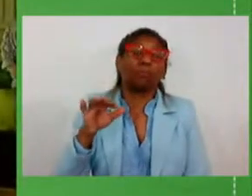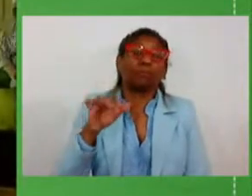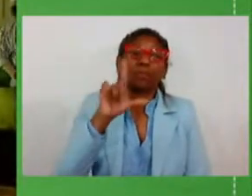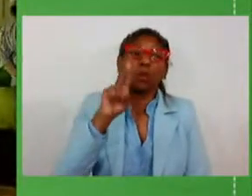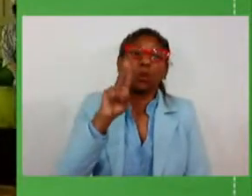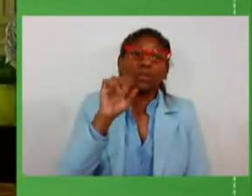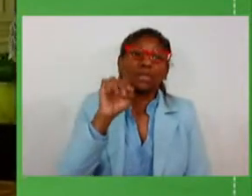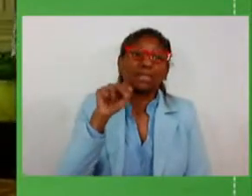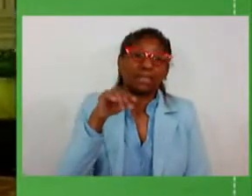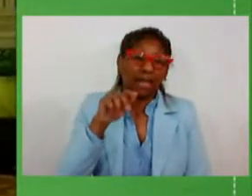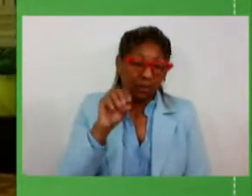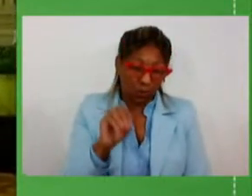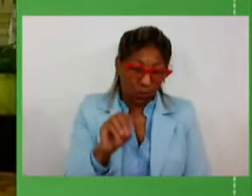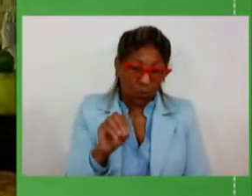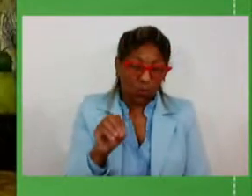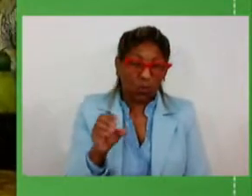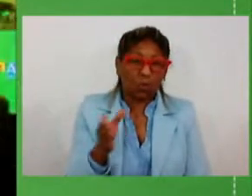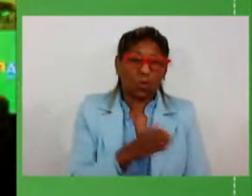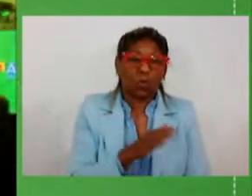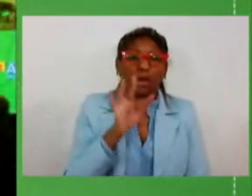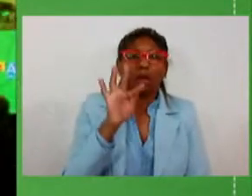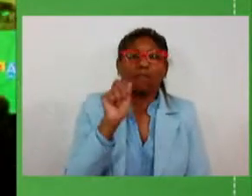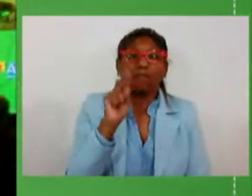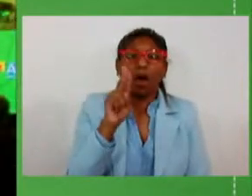sido incansável junto à presidência do DAE